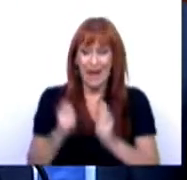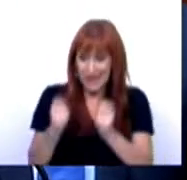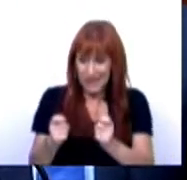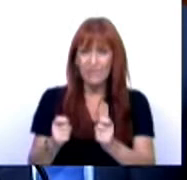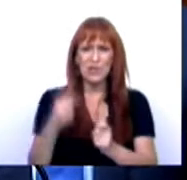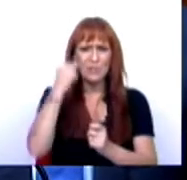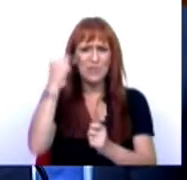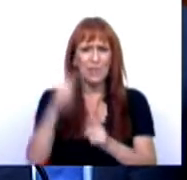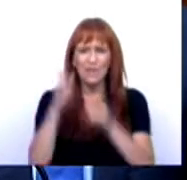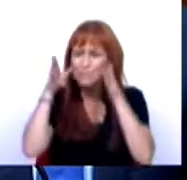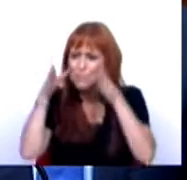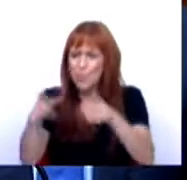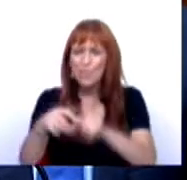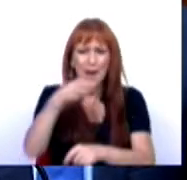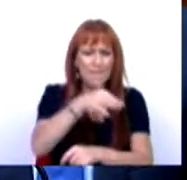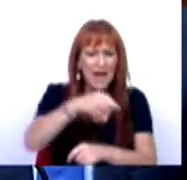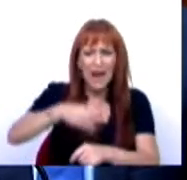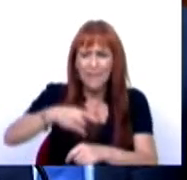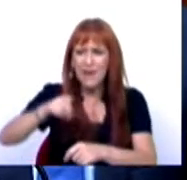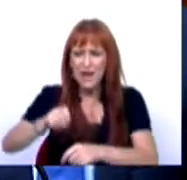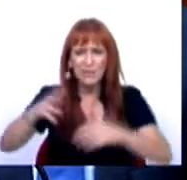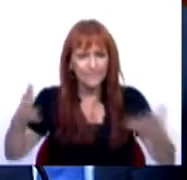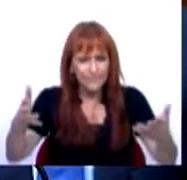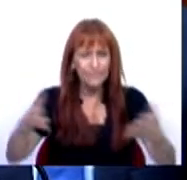particularmente dirigido às pequenas e médias empresas.